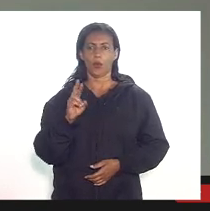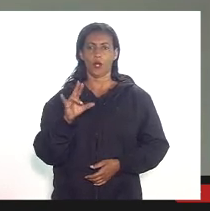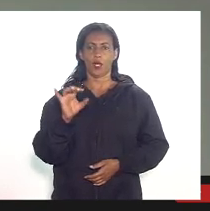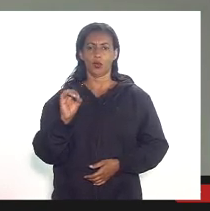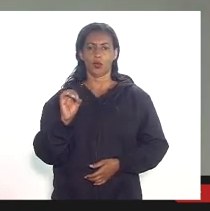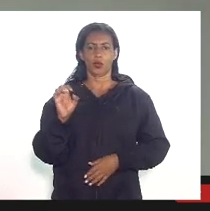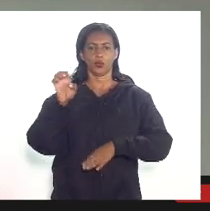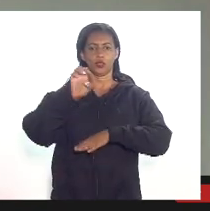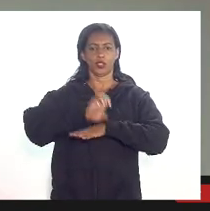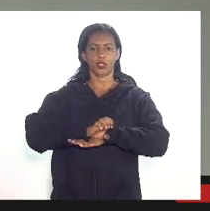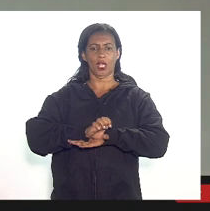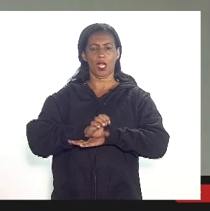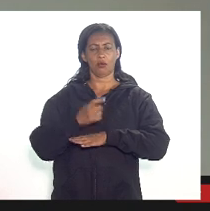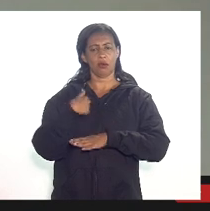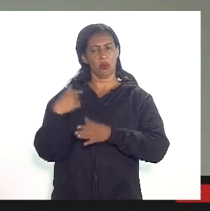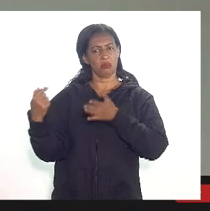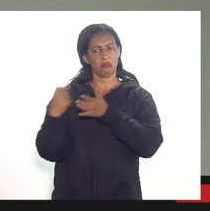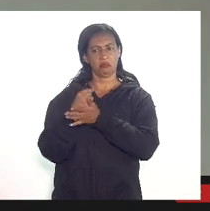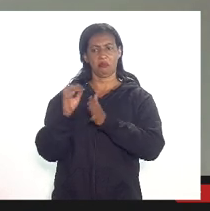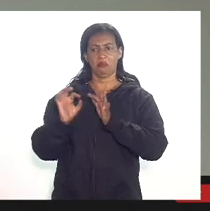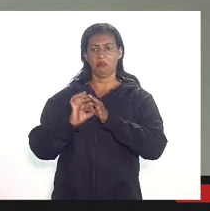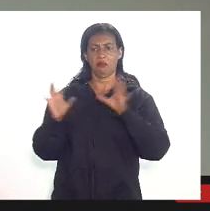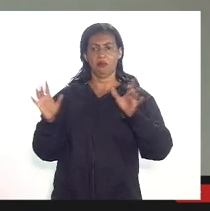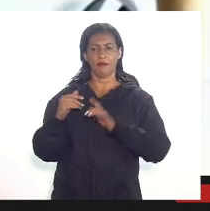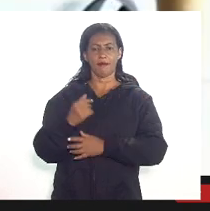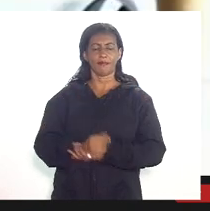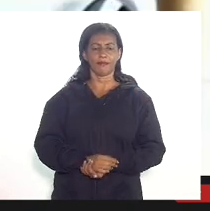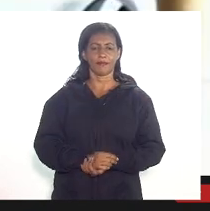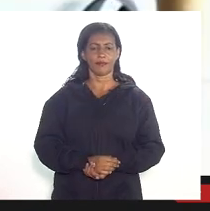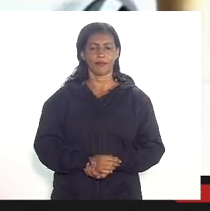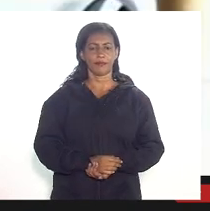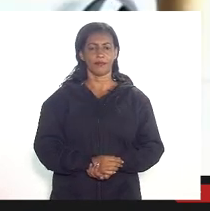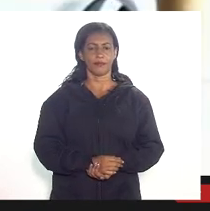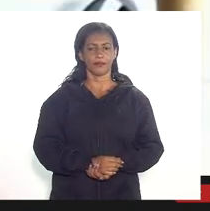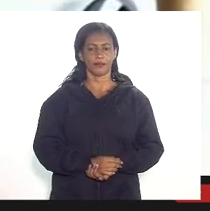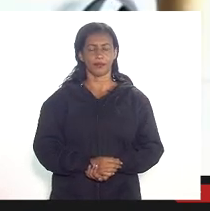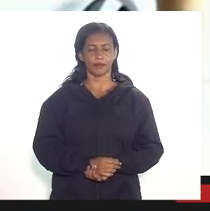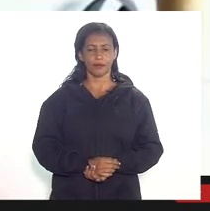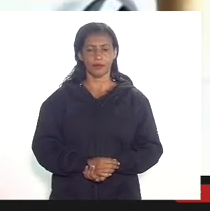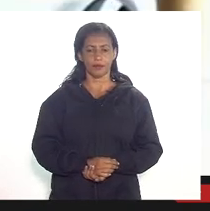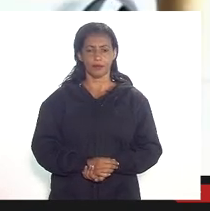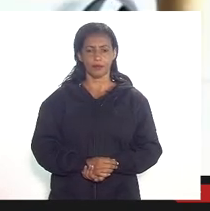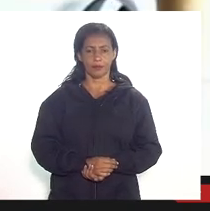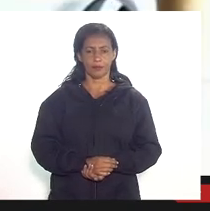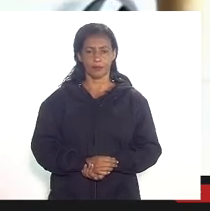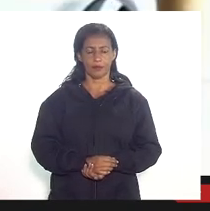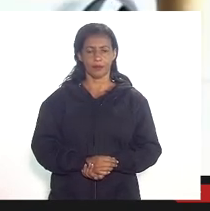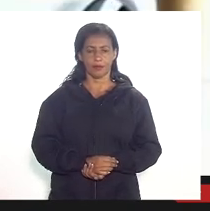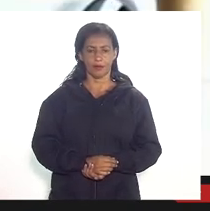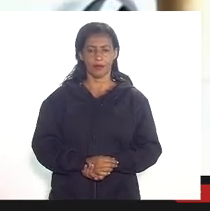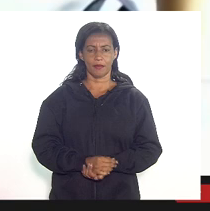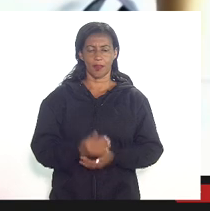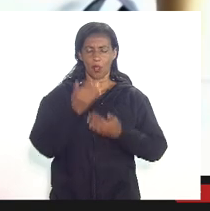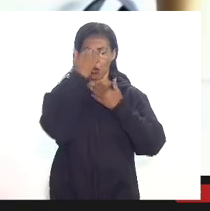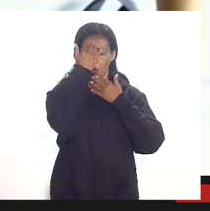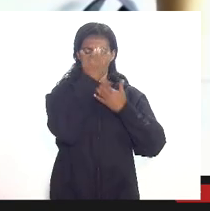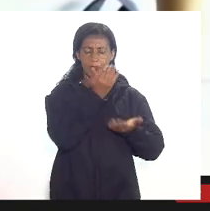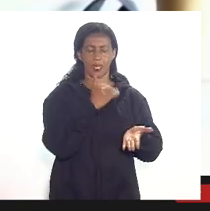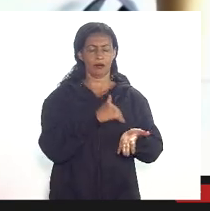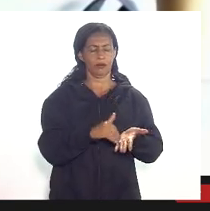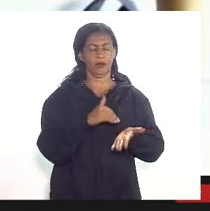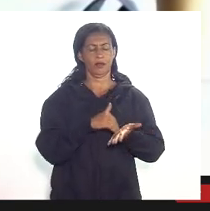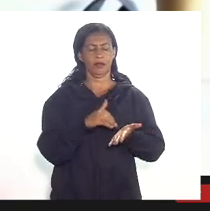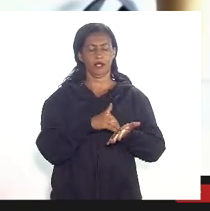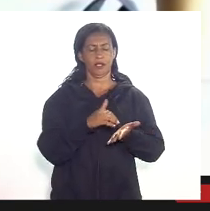evidentemente, estou aberto a perguntas e discussões de todos. Vamos deixar para a parte quando chegar as perguntas, a gente vai anotando. Obrigado, secretário.